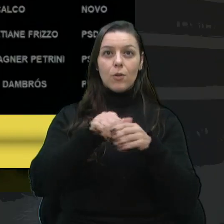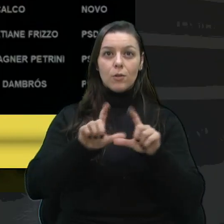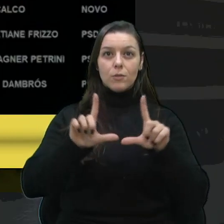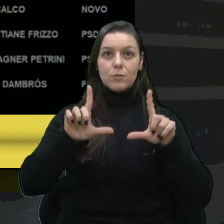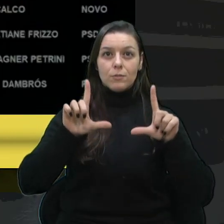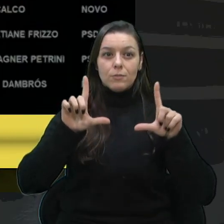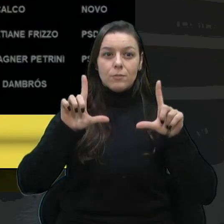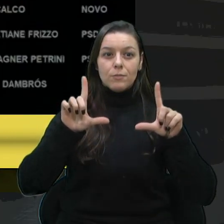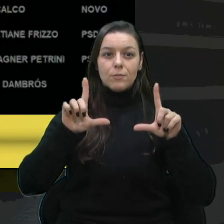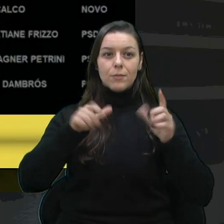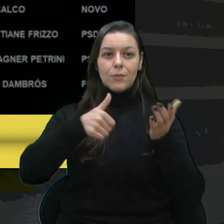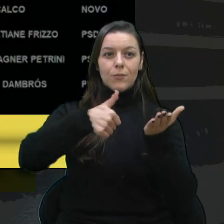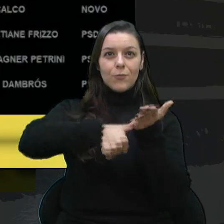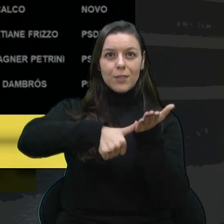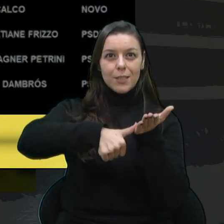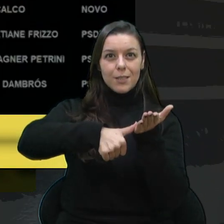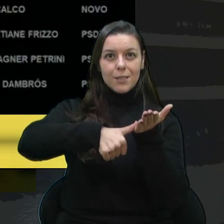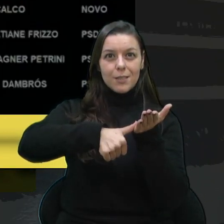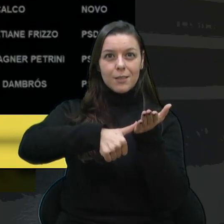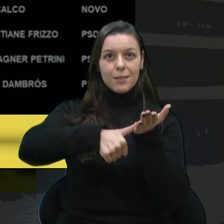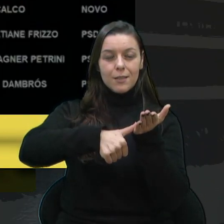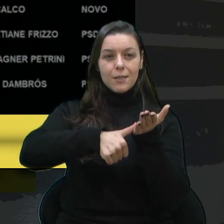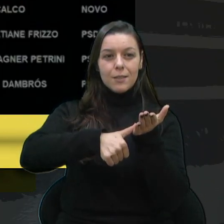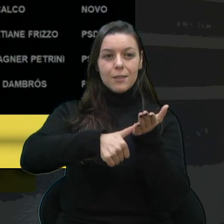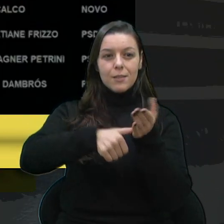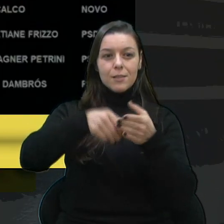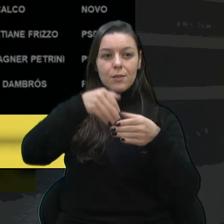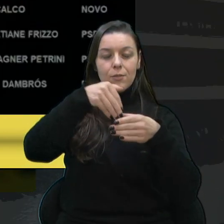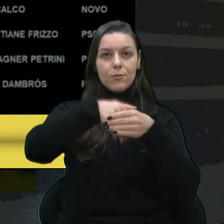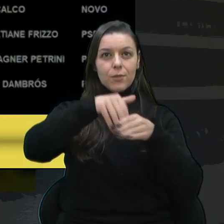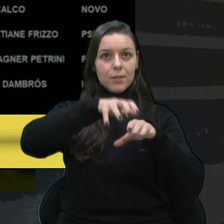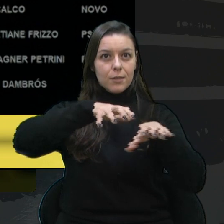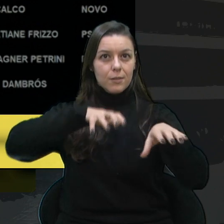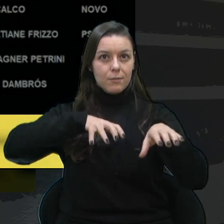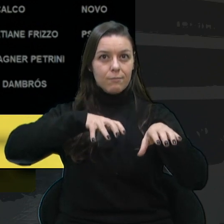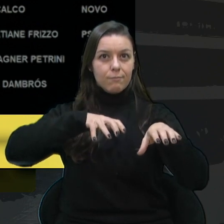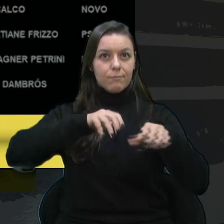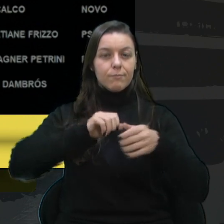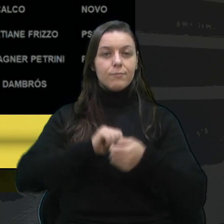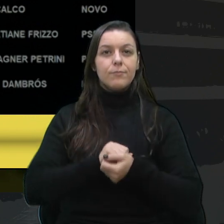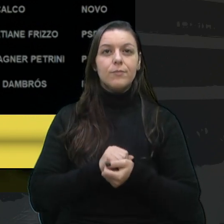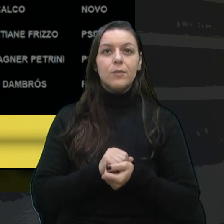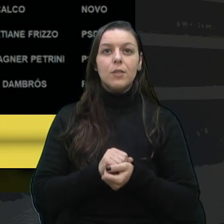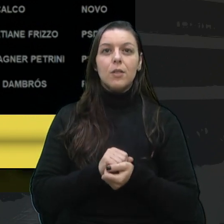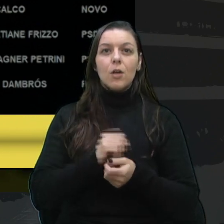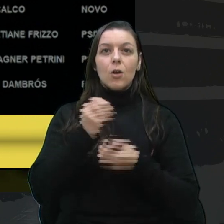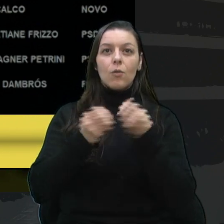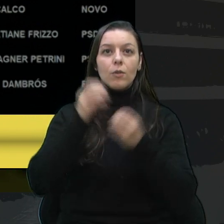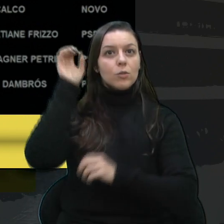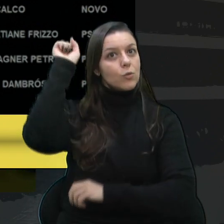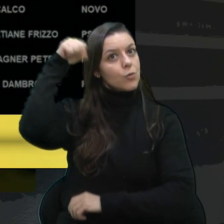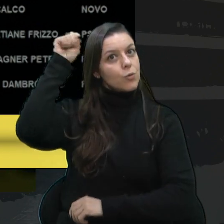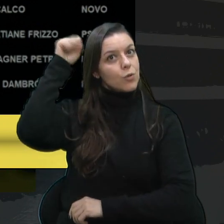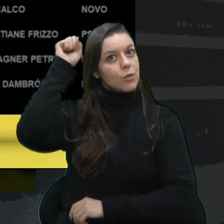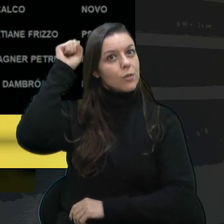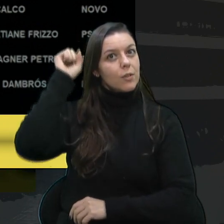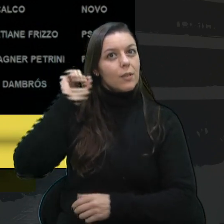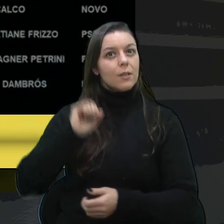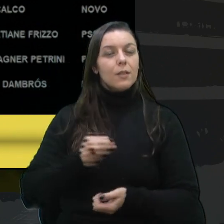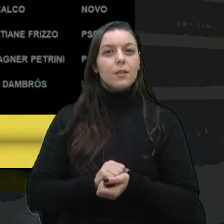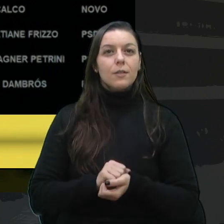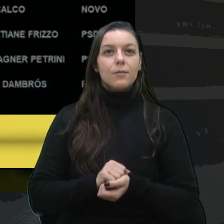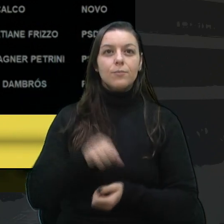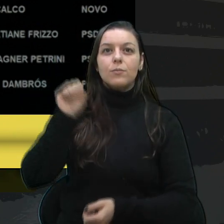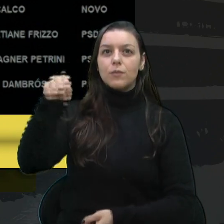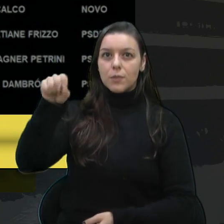Passamos ao registro dos votos dos vereadores que acompanham remotamente a sessão, como vota o vereador Xuxa? Voto sim, seu